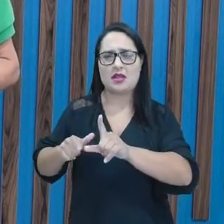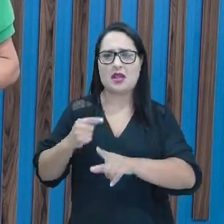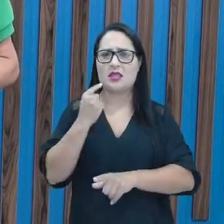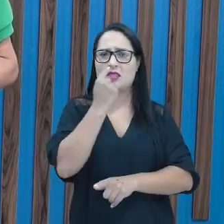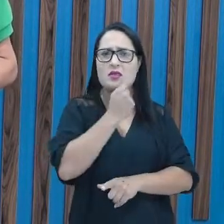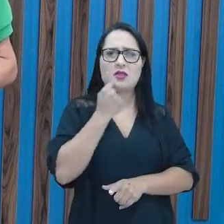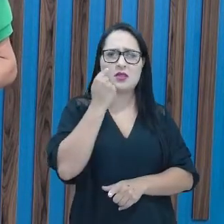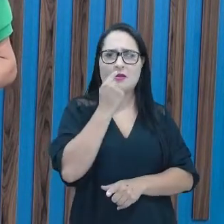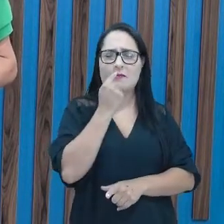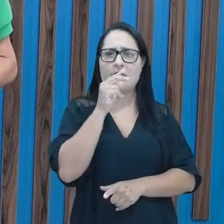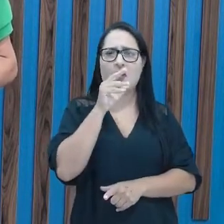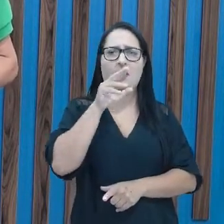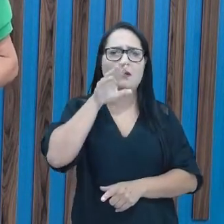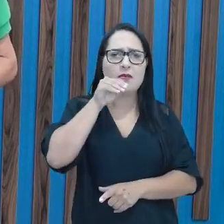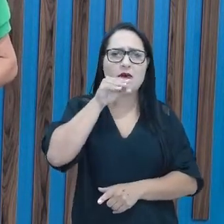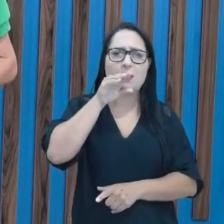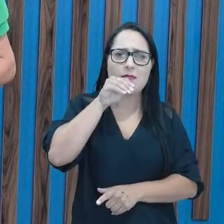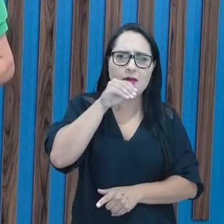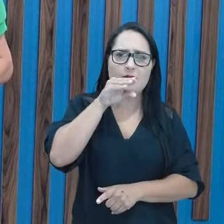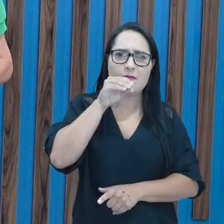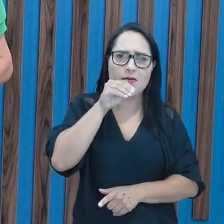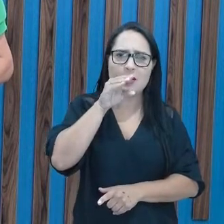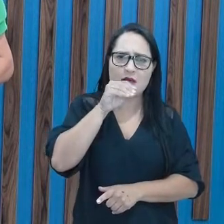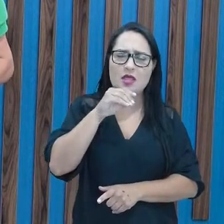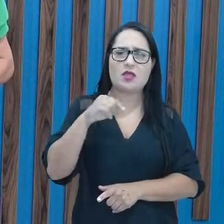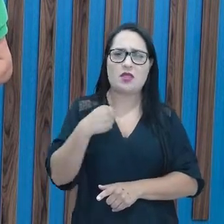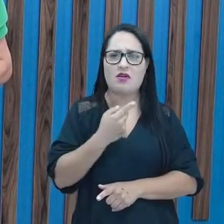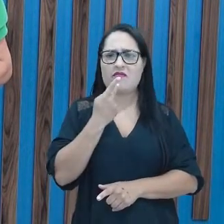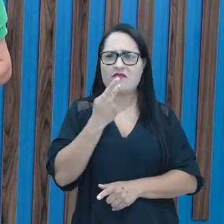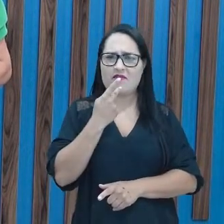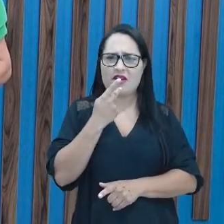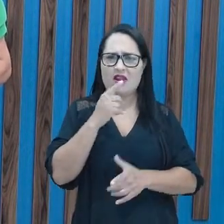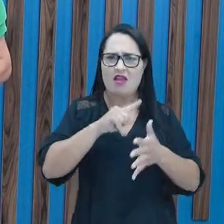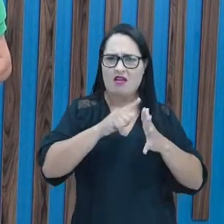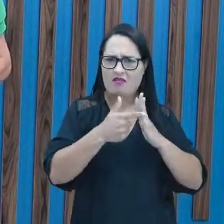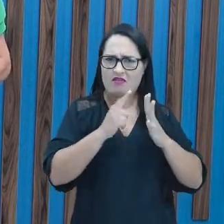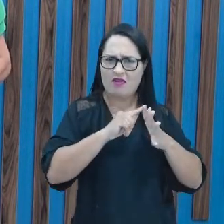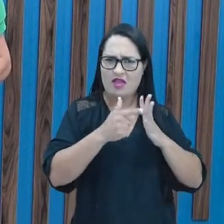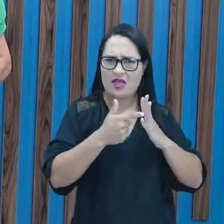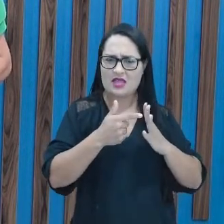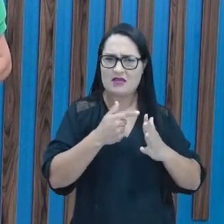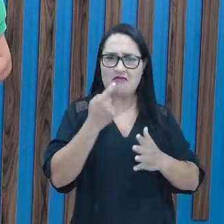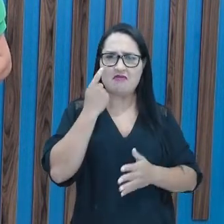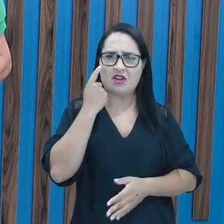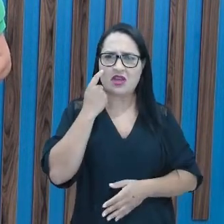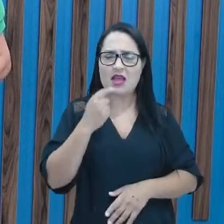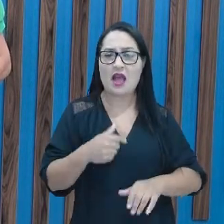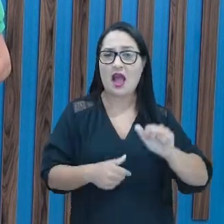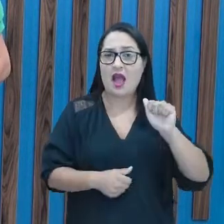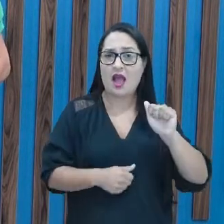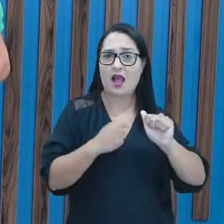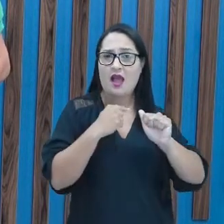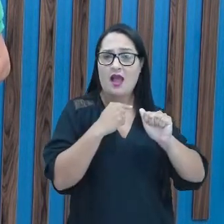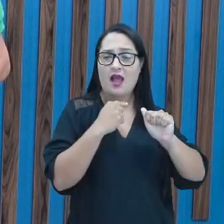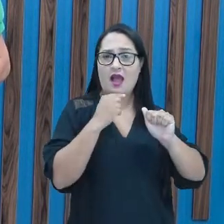boca se tocam ao falarmos as vogais? A, E,